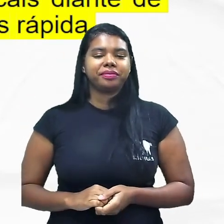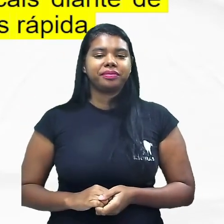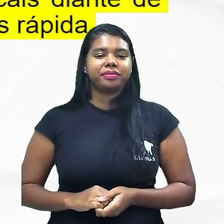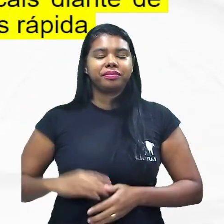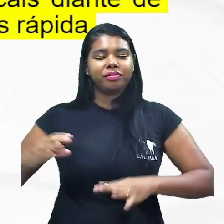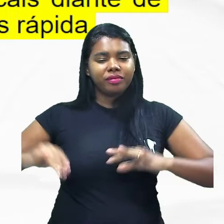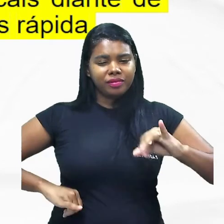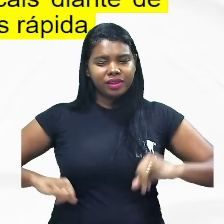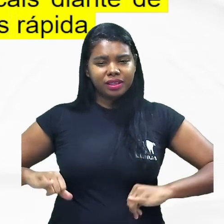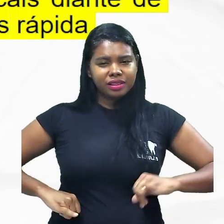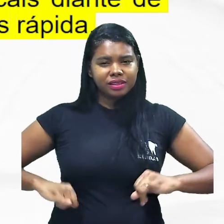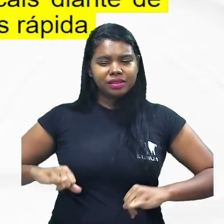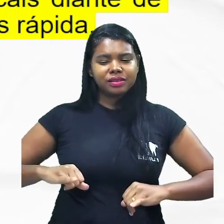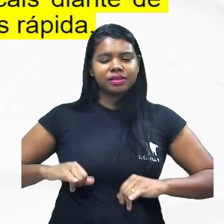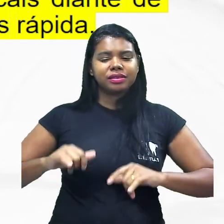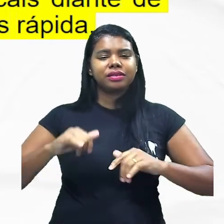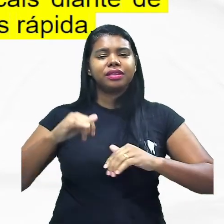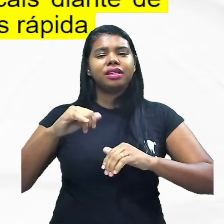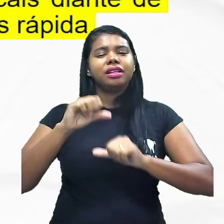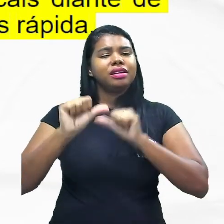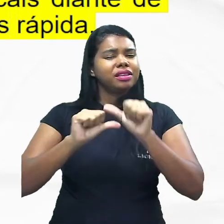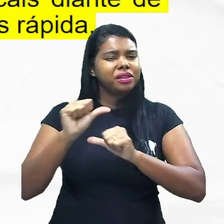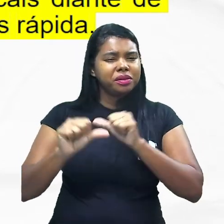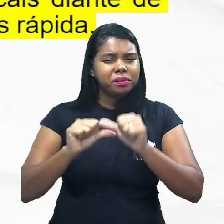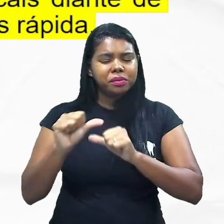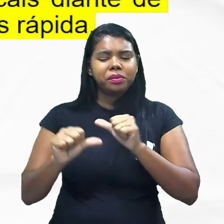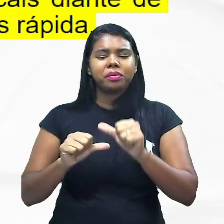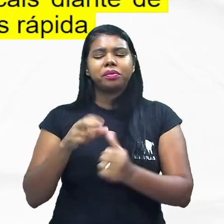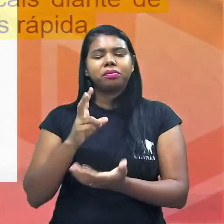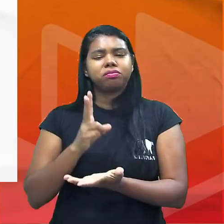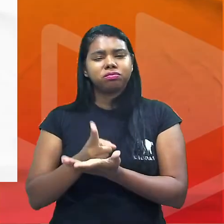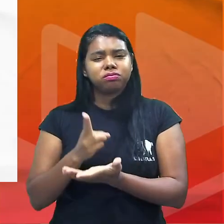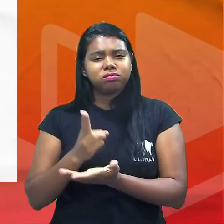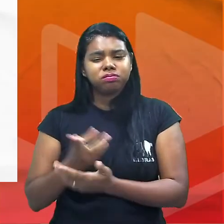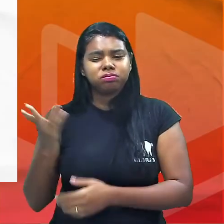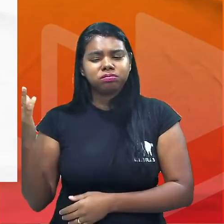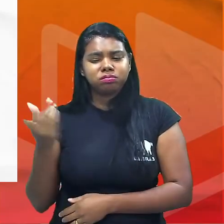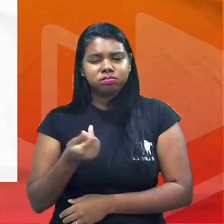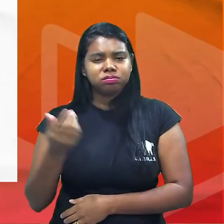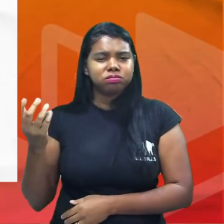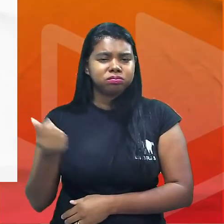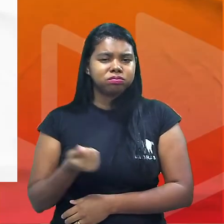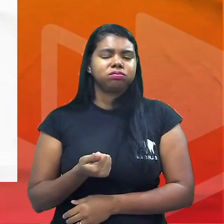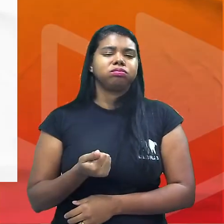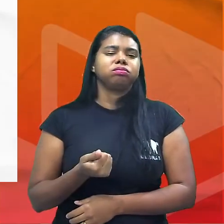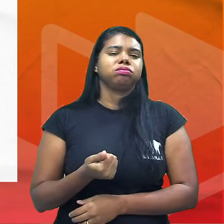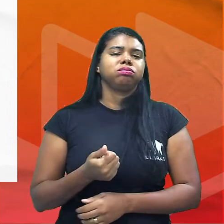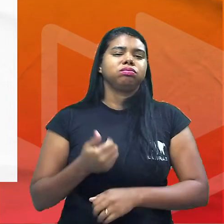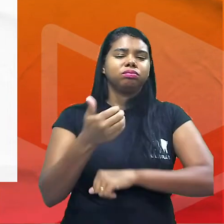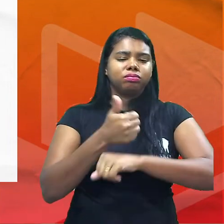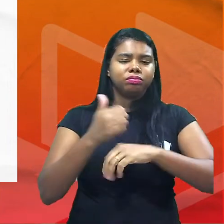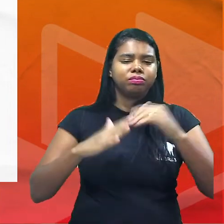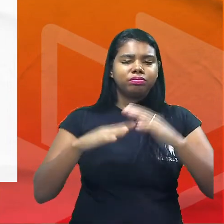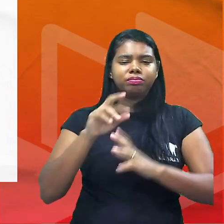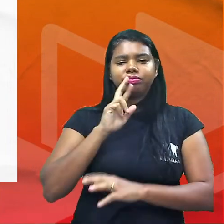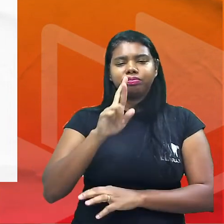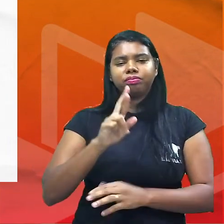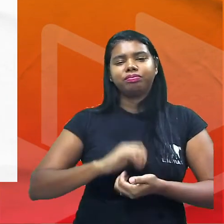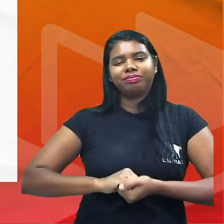radicais diante de um cenário que se modifica de forma cada vez mais rápida é a resposta da questão